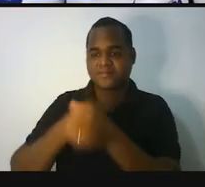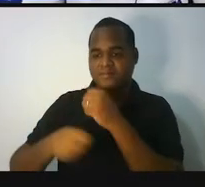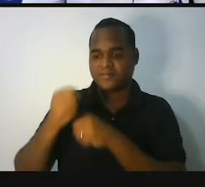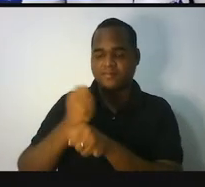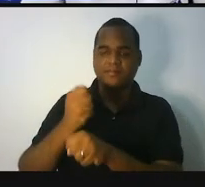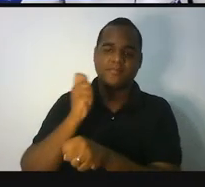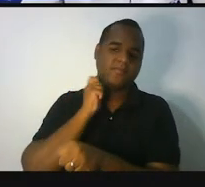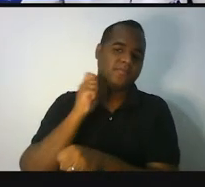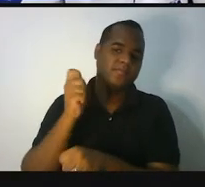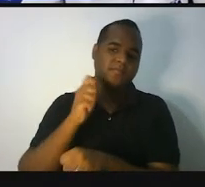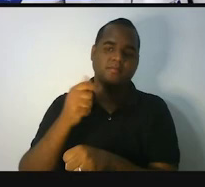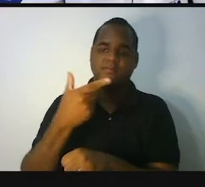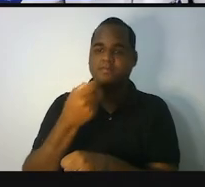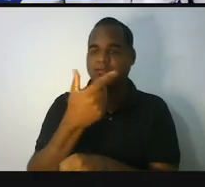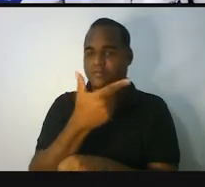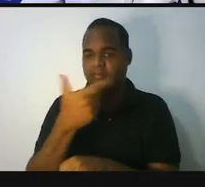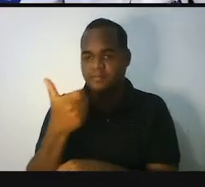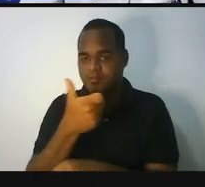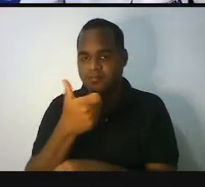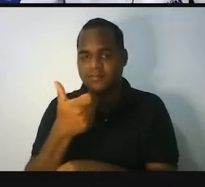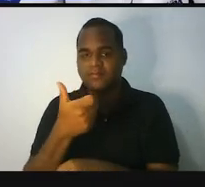abril do ano de 2021